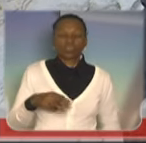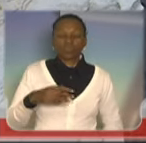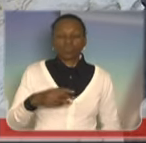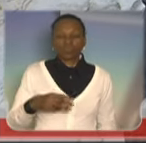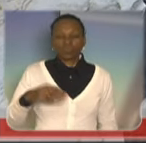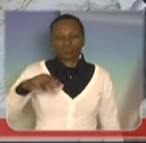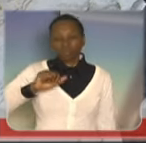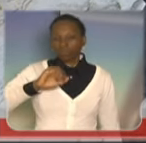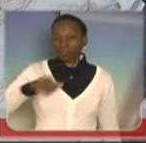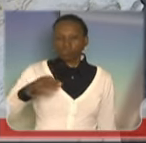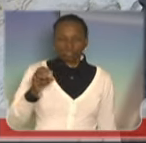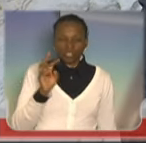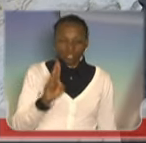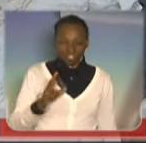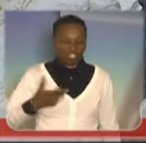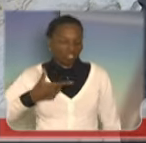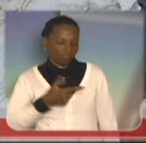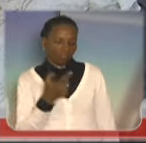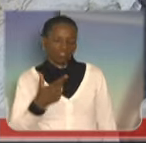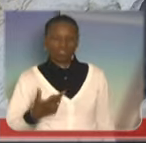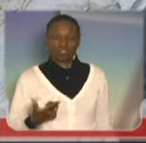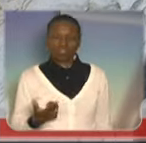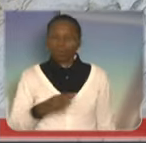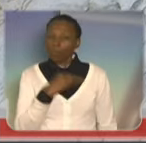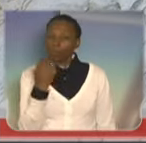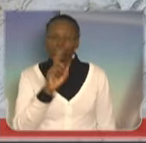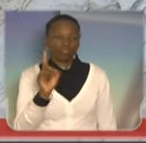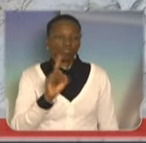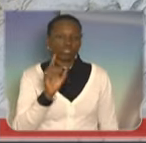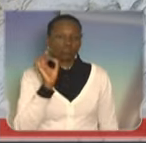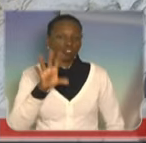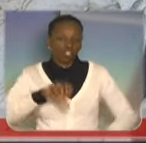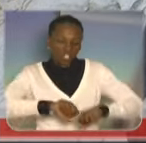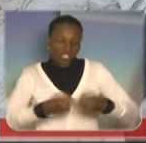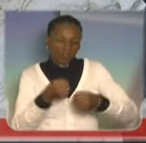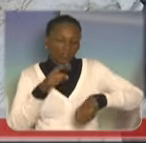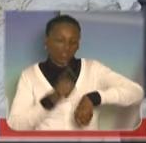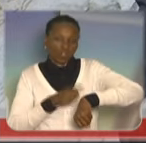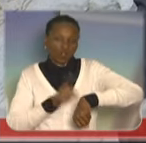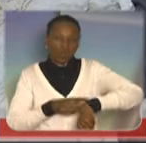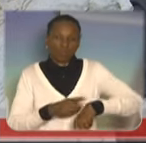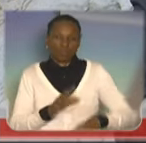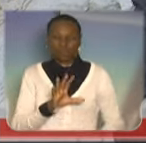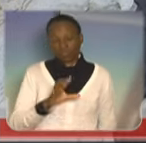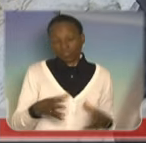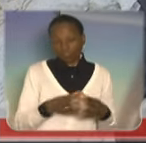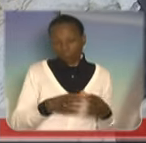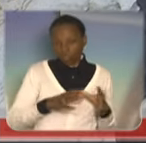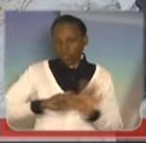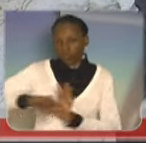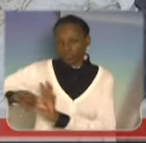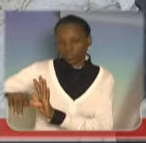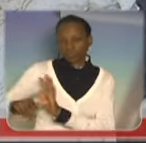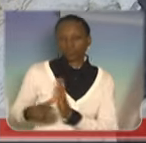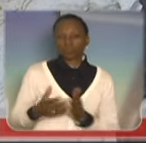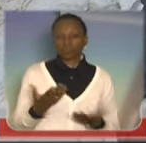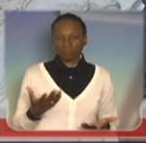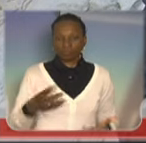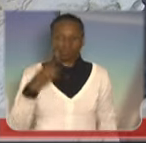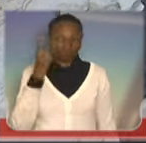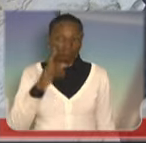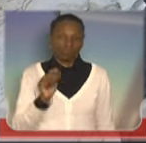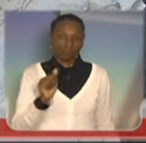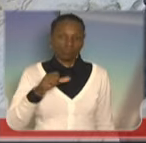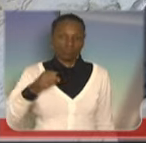o punho. Mas os criminosos, deputado Carlos Janaz, deputado Welson Gasparini, estavam